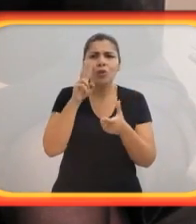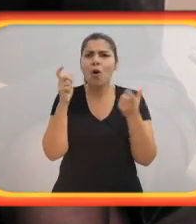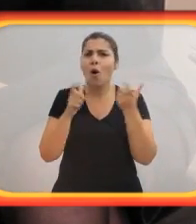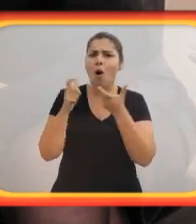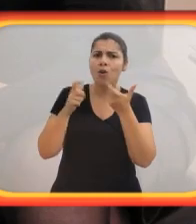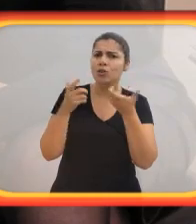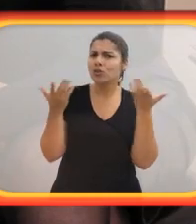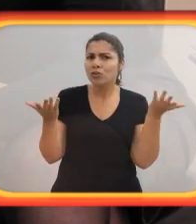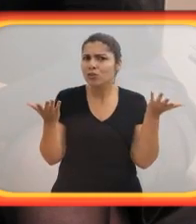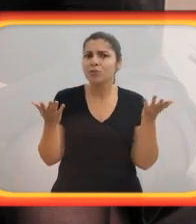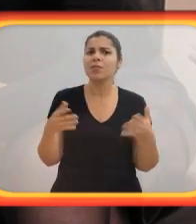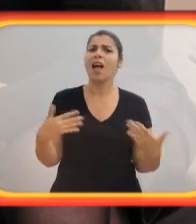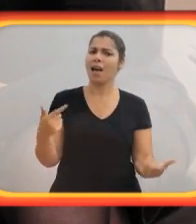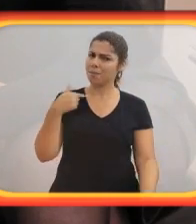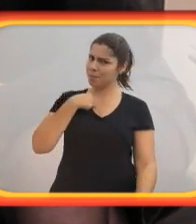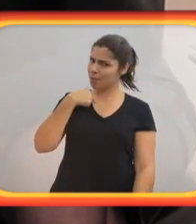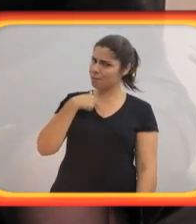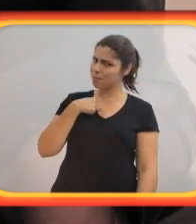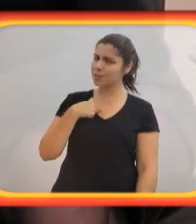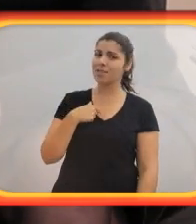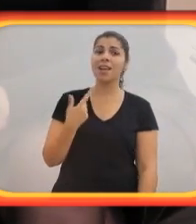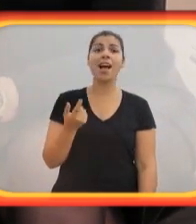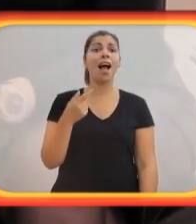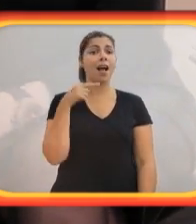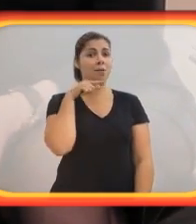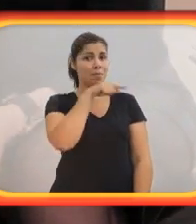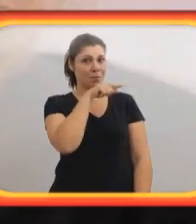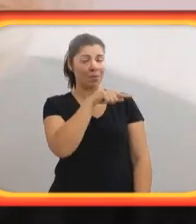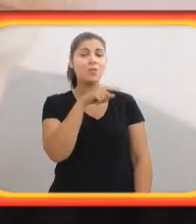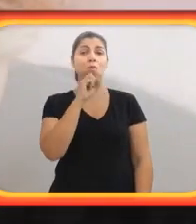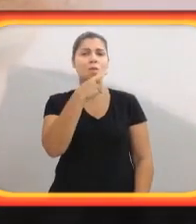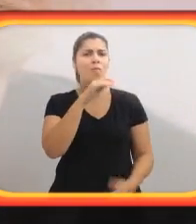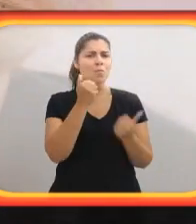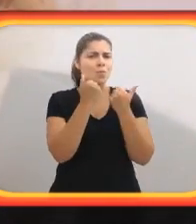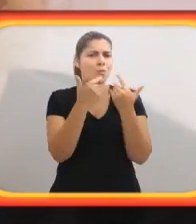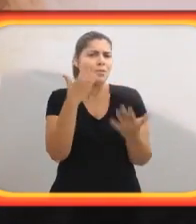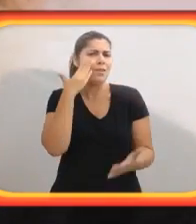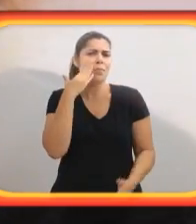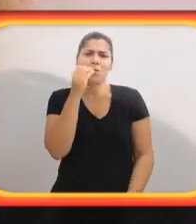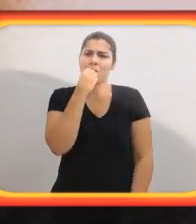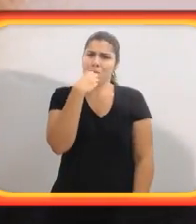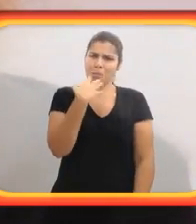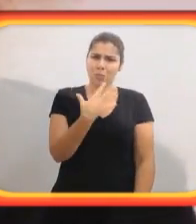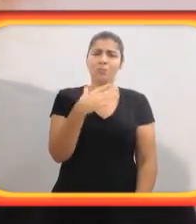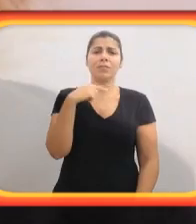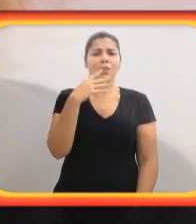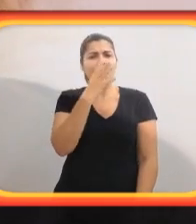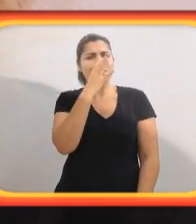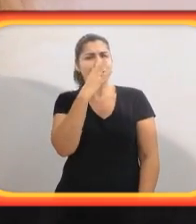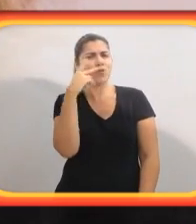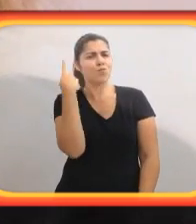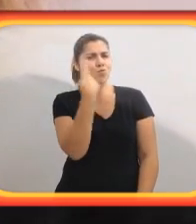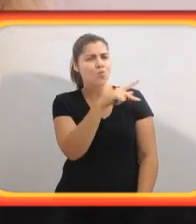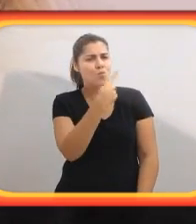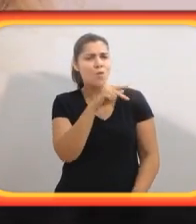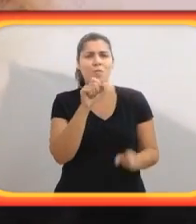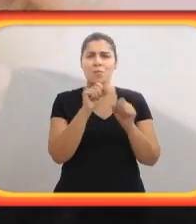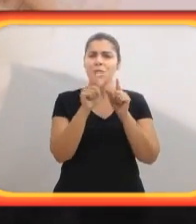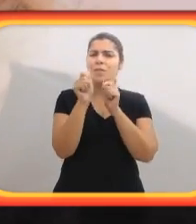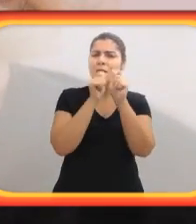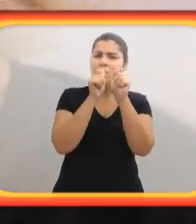Olhando para onde? Para mim. Para você? O seu público sabe o é bom. Está assistindo as suas